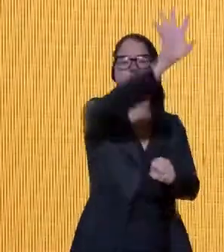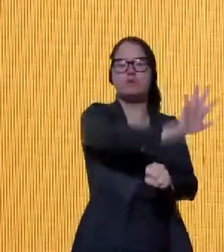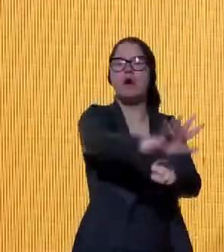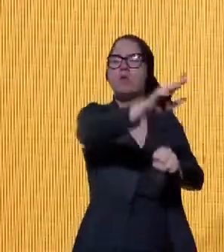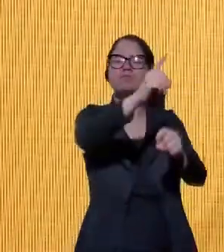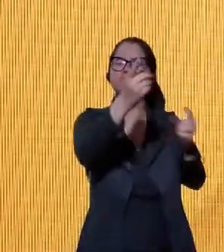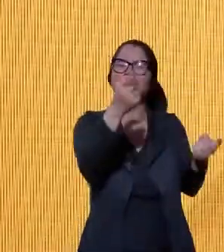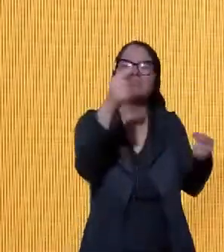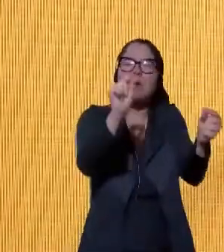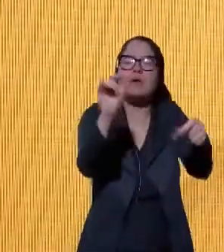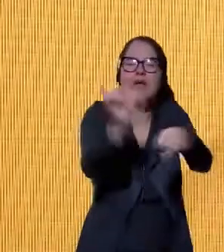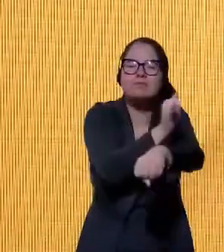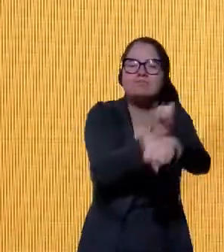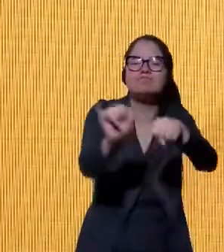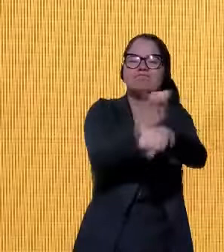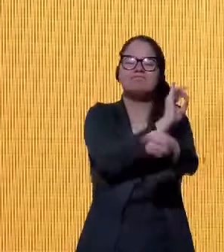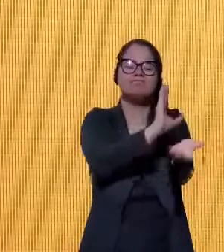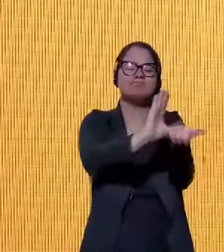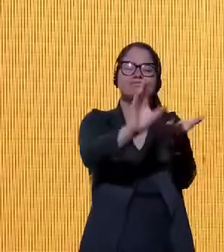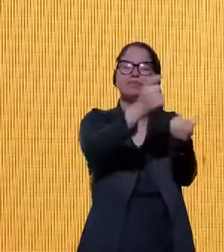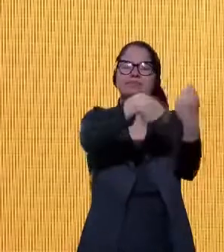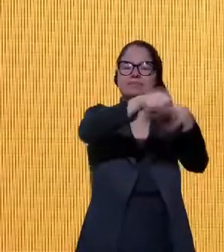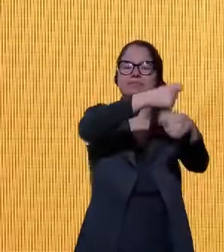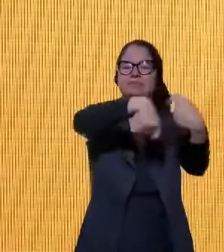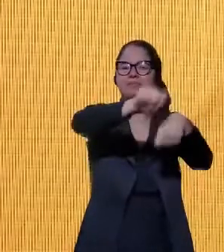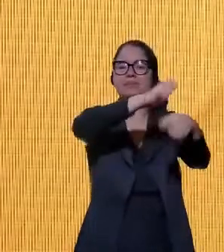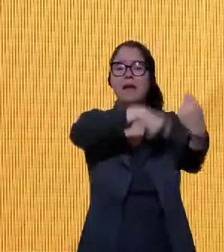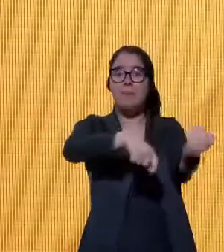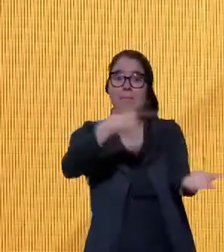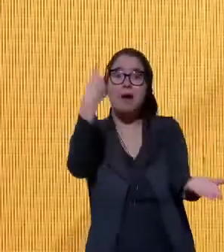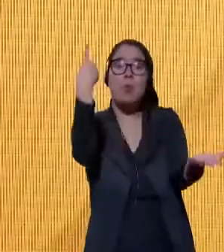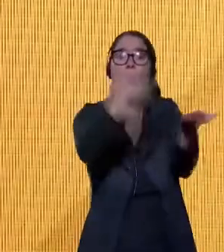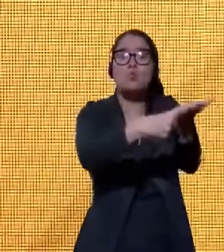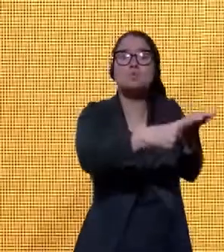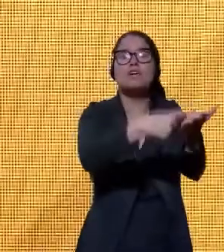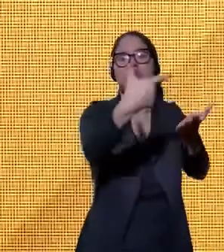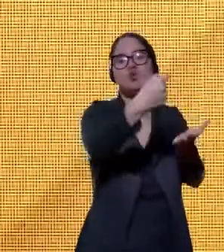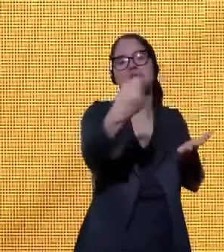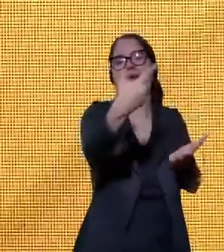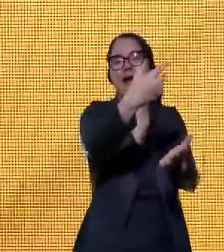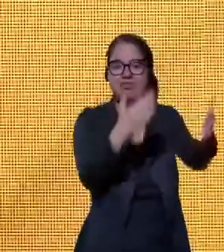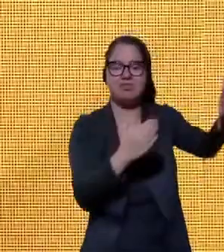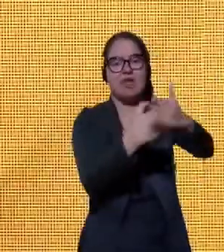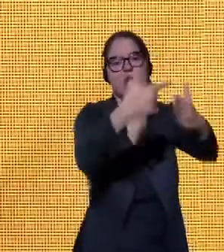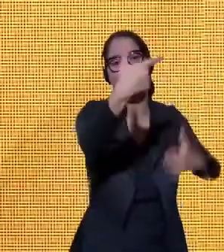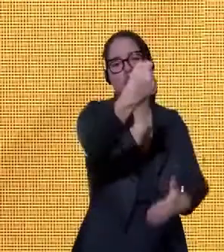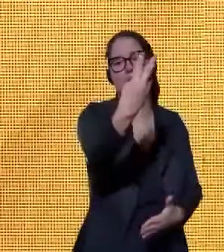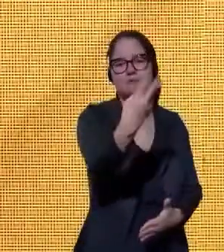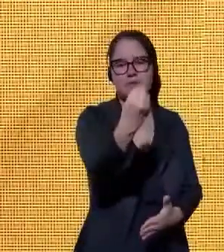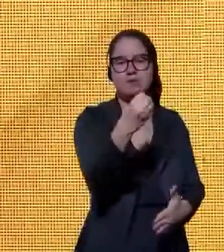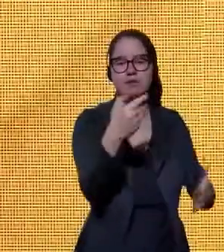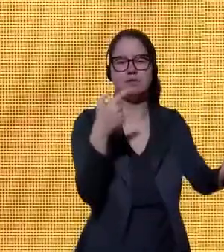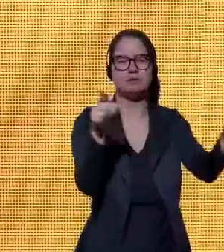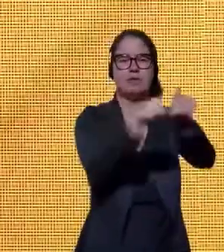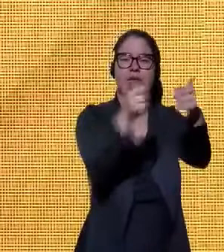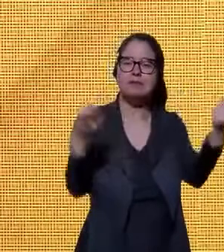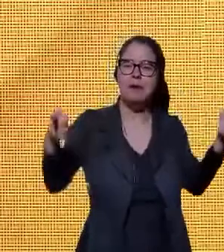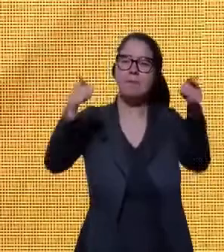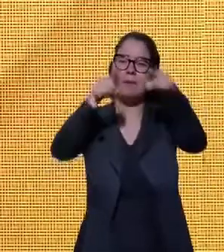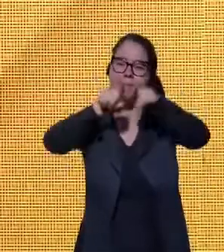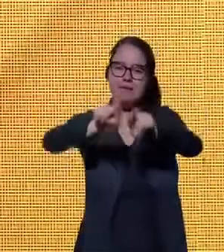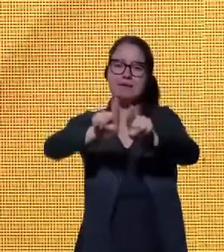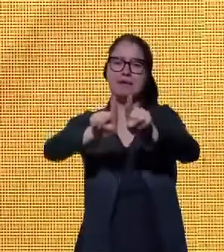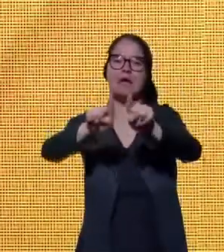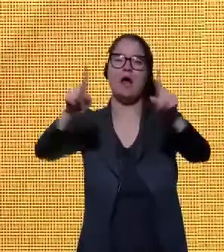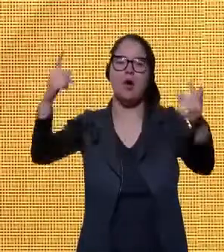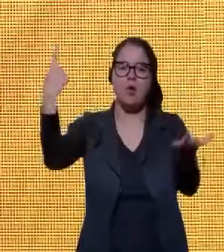estratégia de financiamento para o cumprimento dos ODS em consonância com o Acordo de Paris e com a agenda